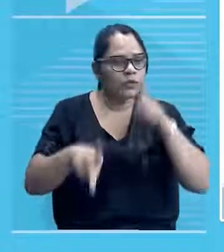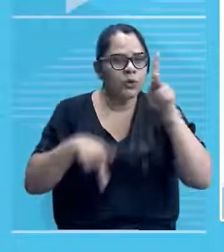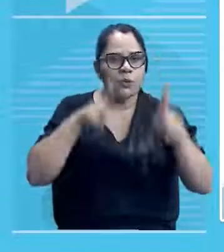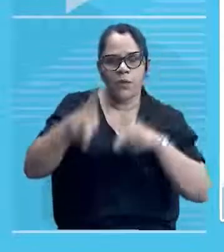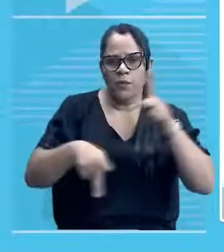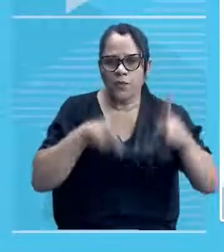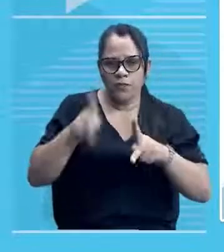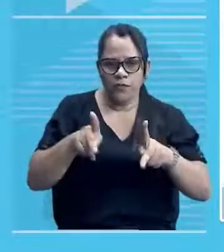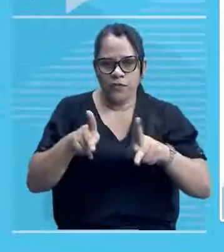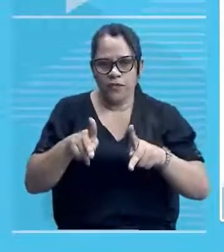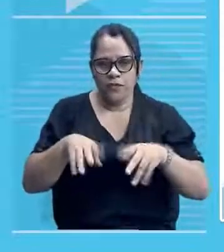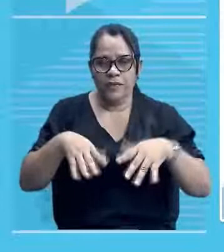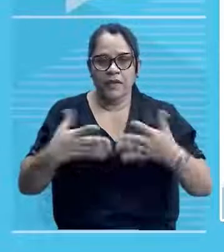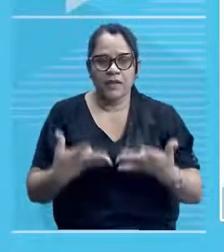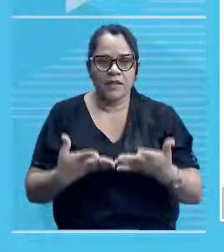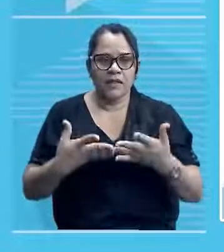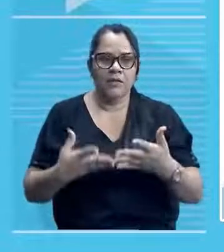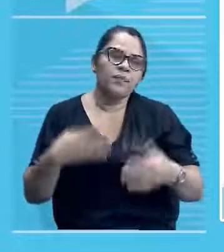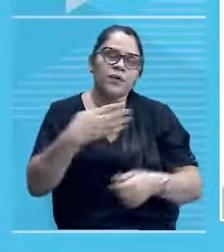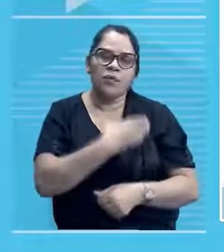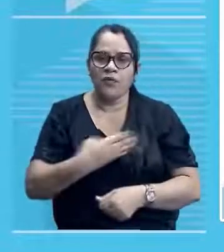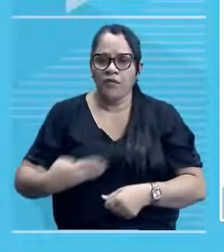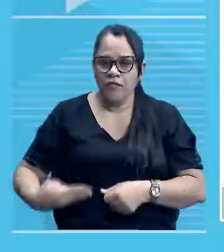E aí, essas forças, né?